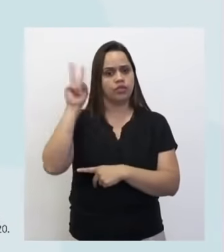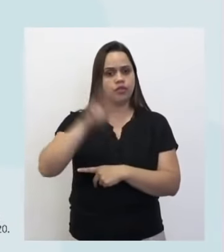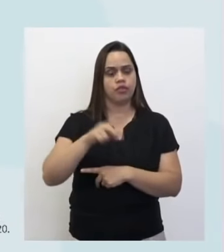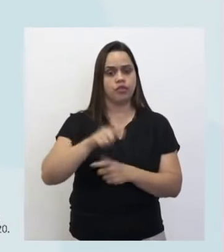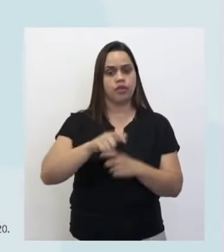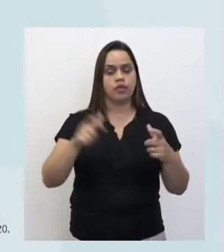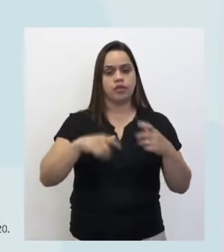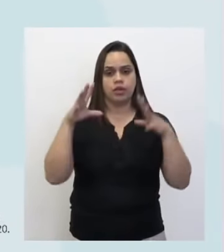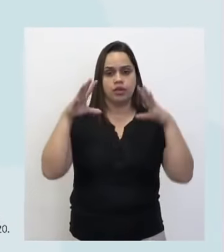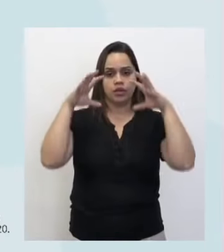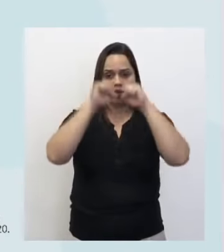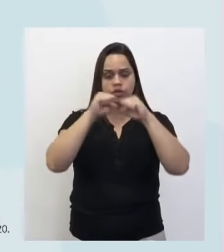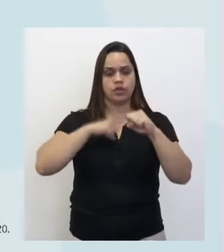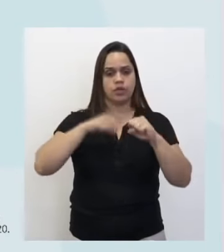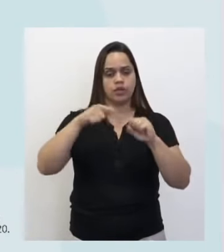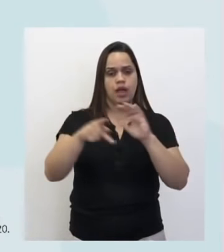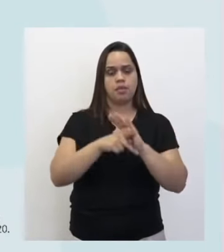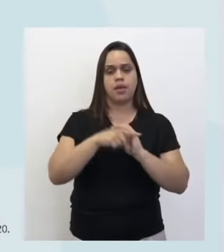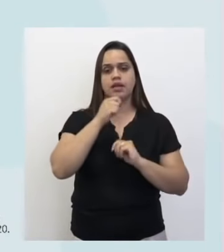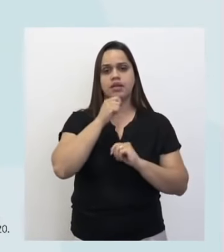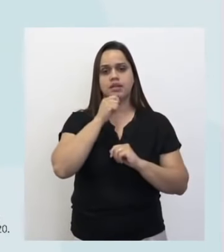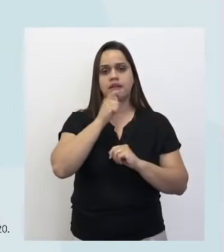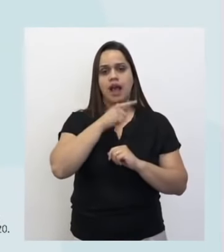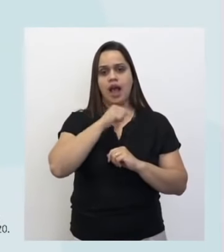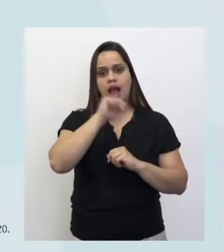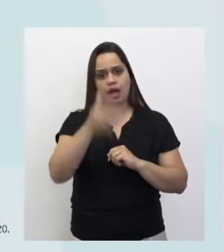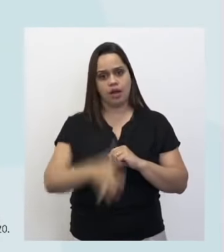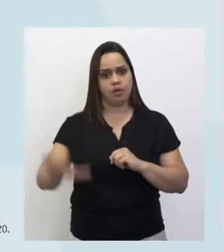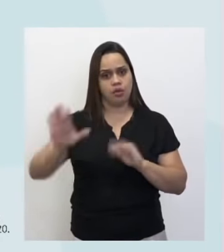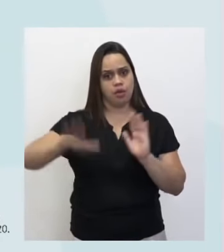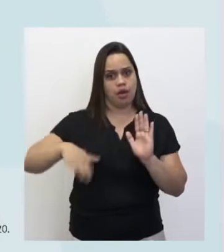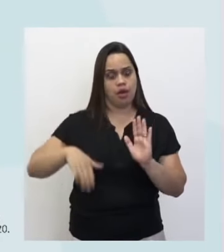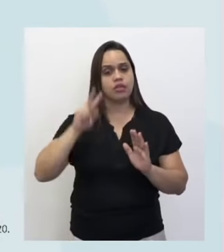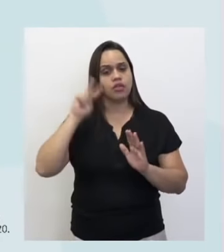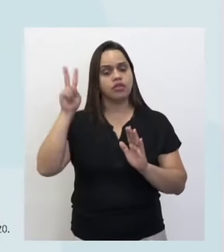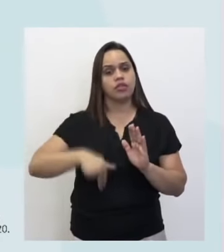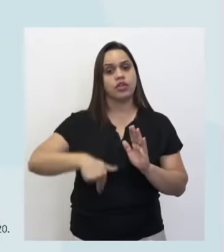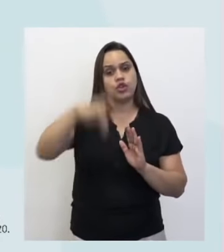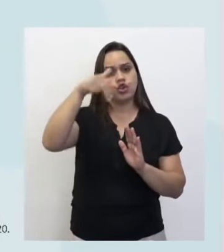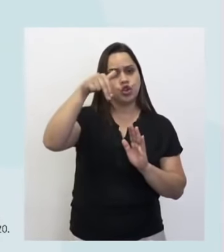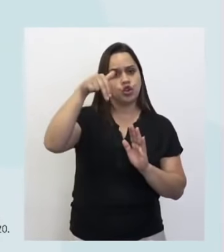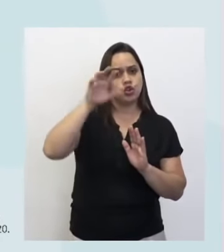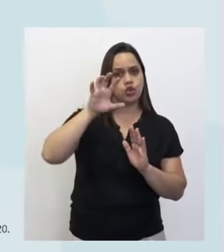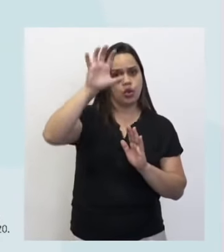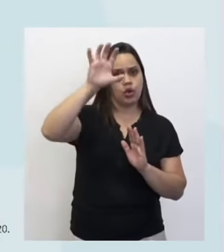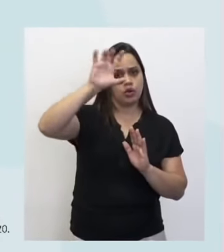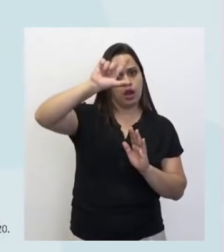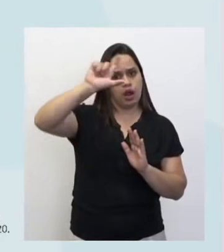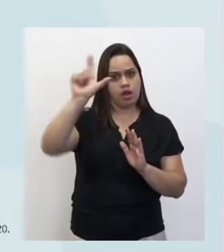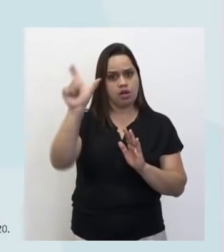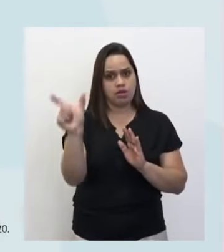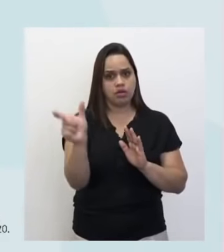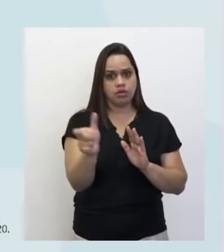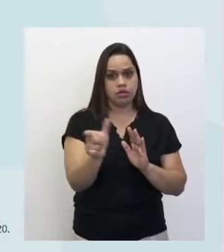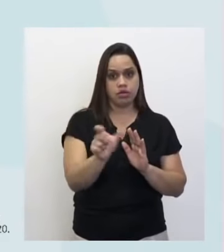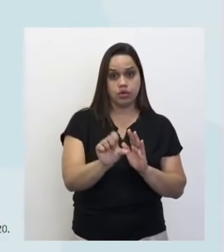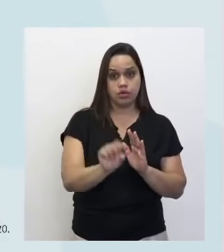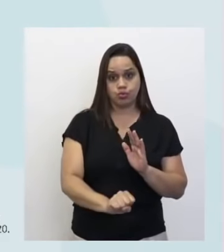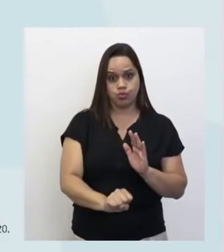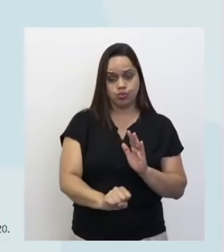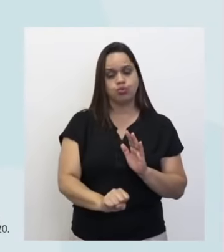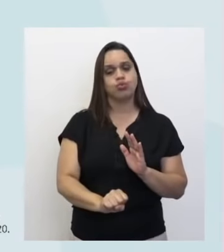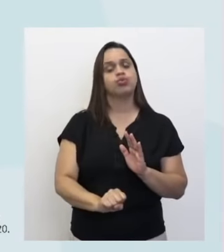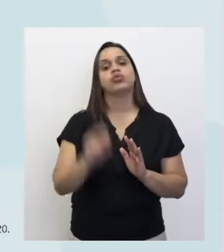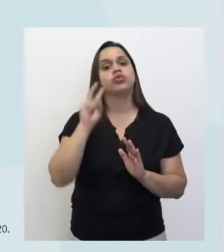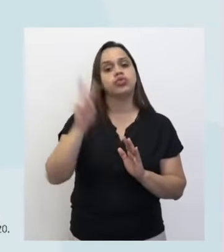está na região litorânea do Brasil, pegando lá desde o norte, do nordeste, até a região sul. Então,